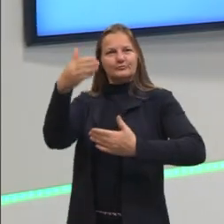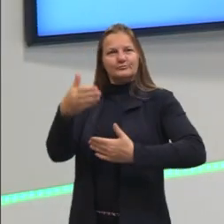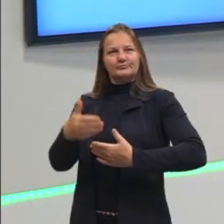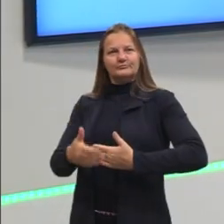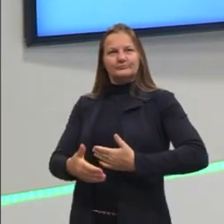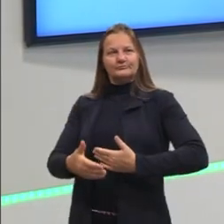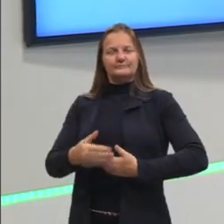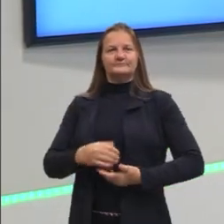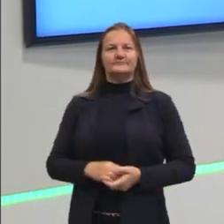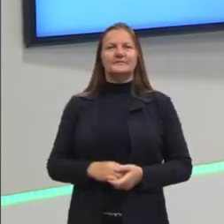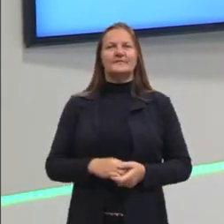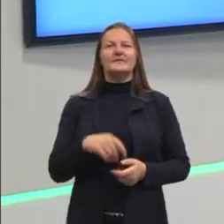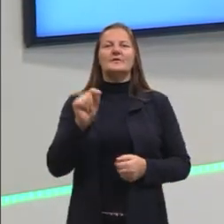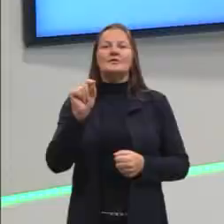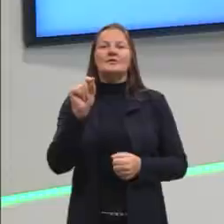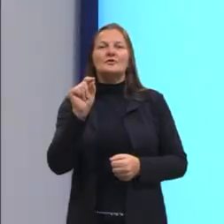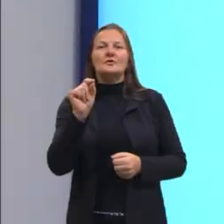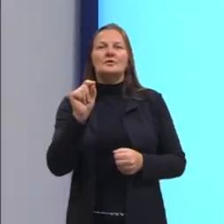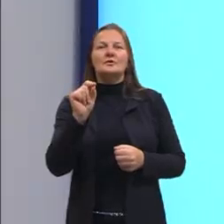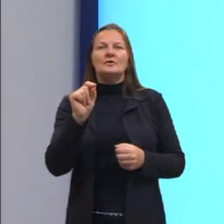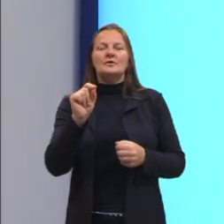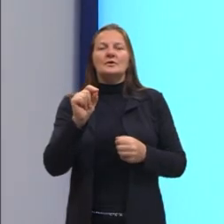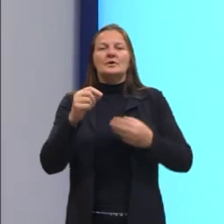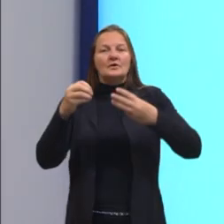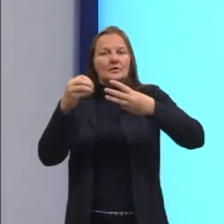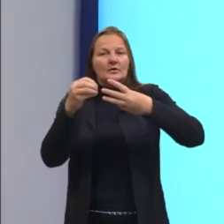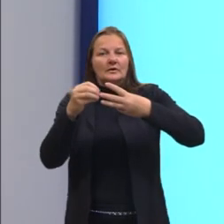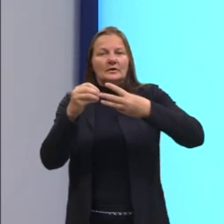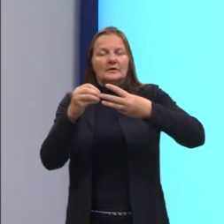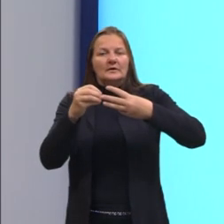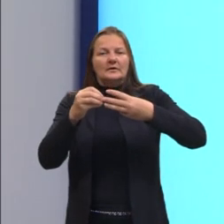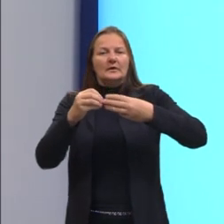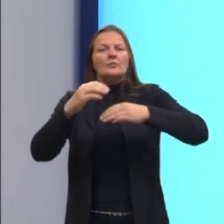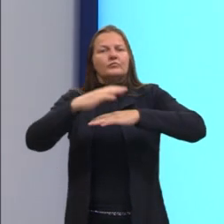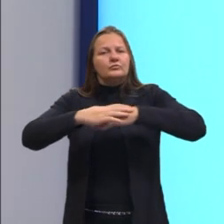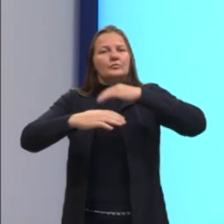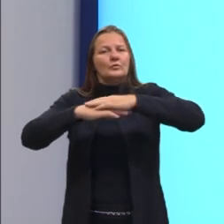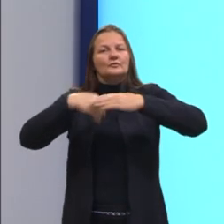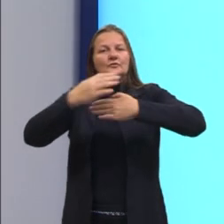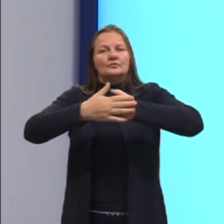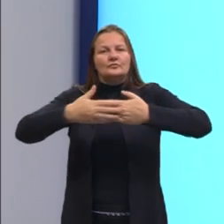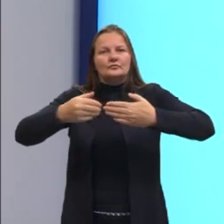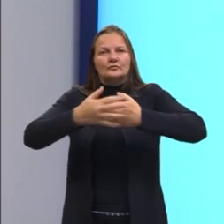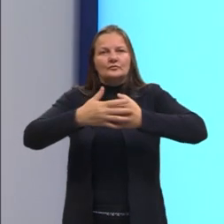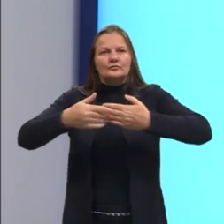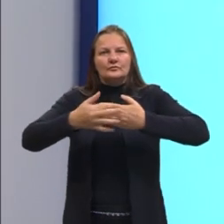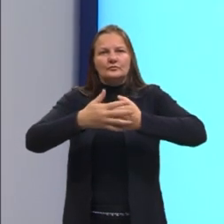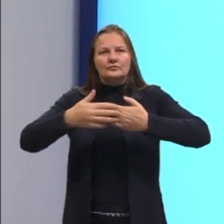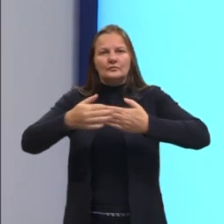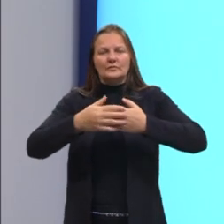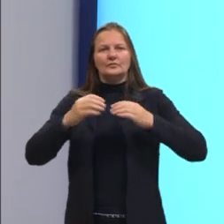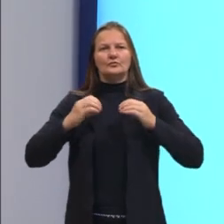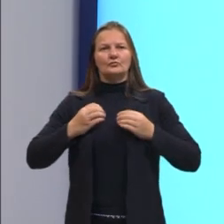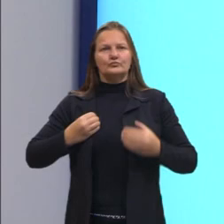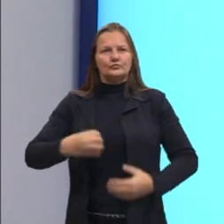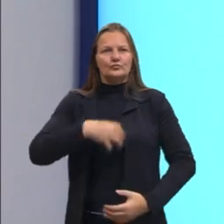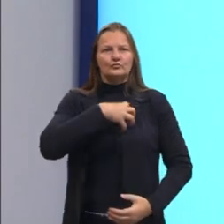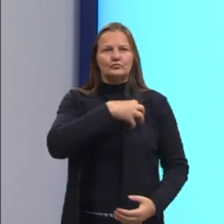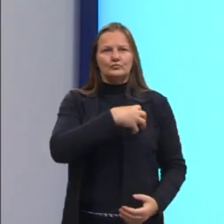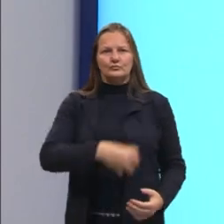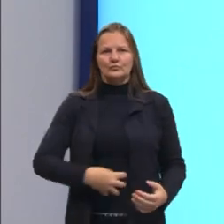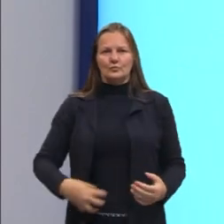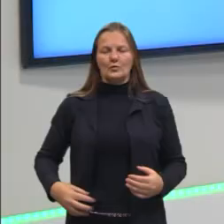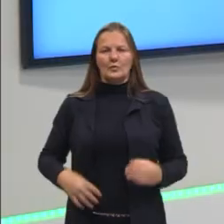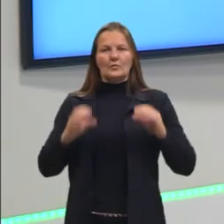Então, aqui são como se fossem as células para construir, então, os tecidos, os órgãos, os sistemas e um